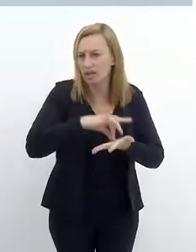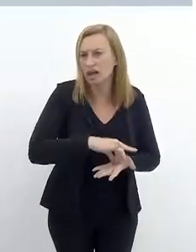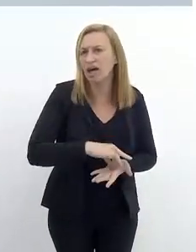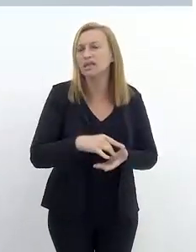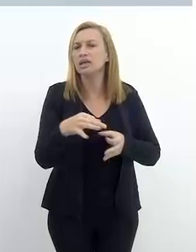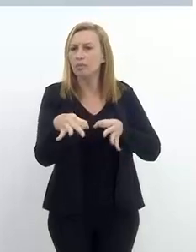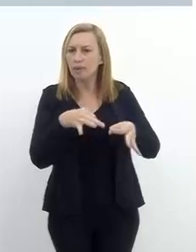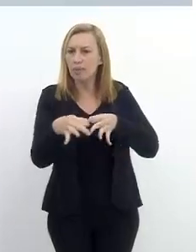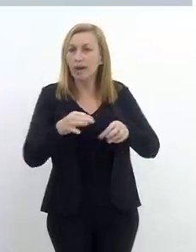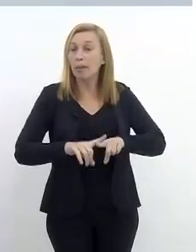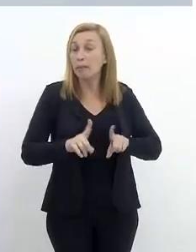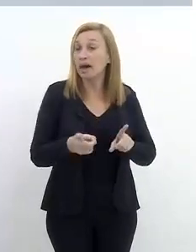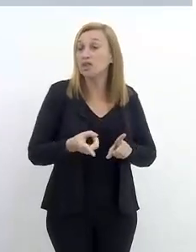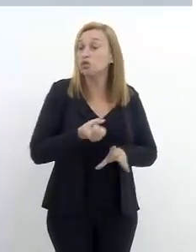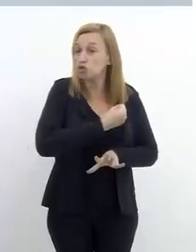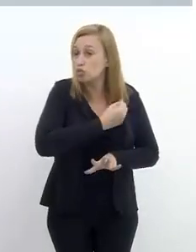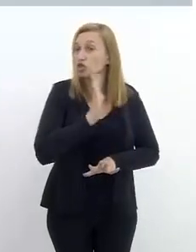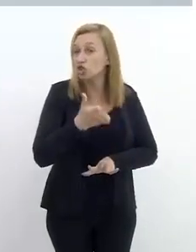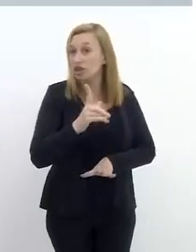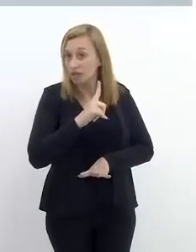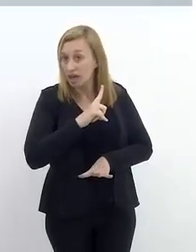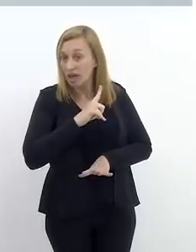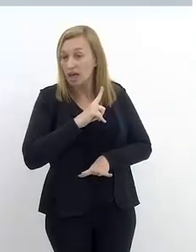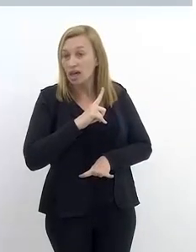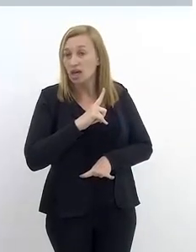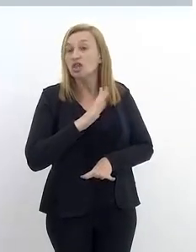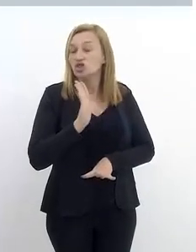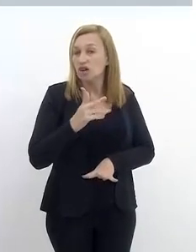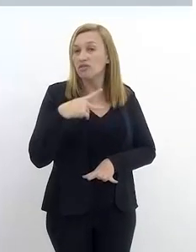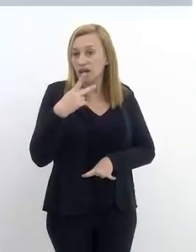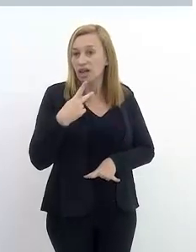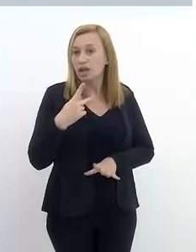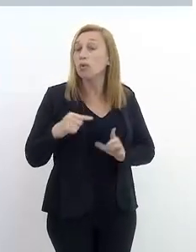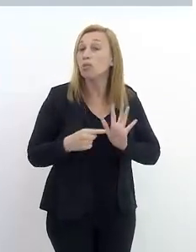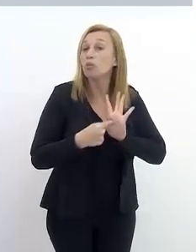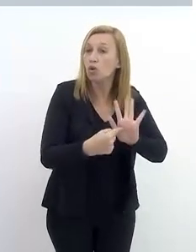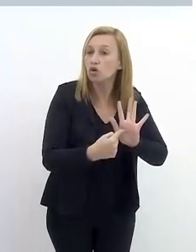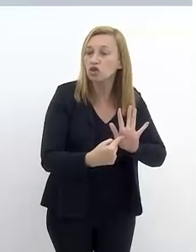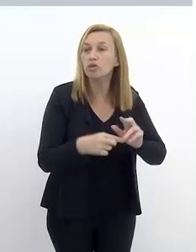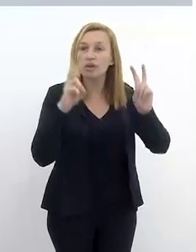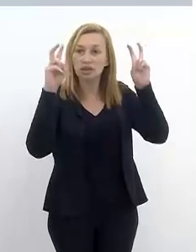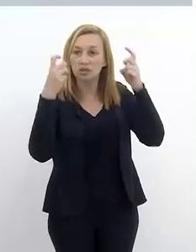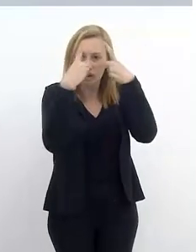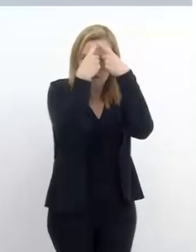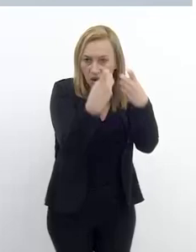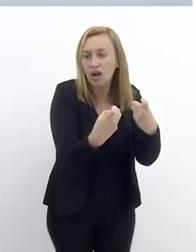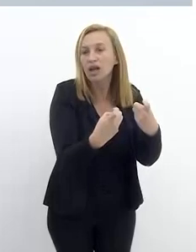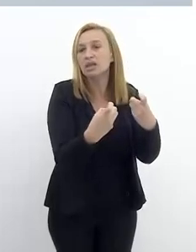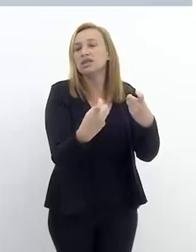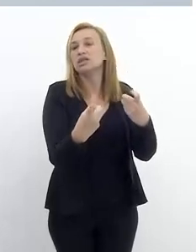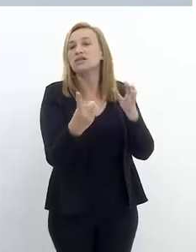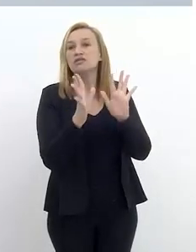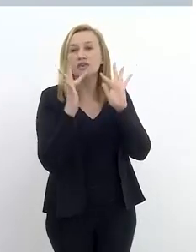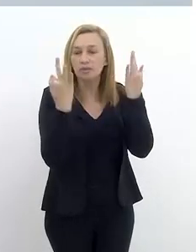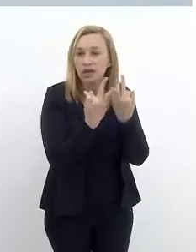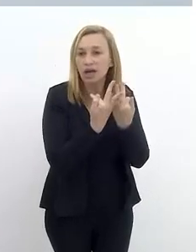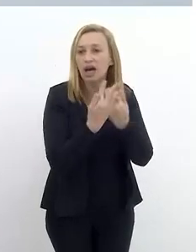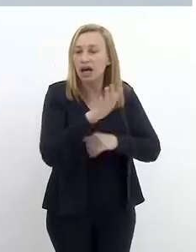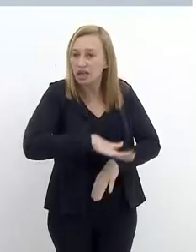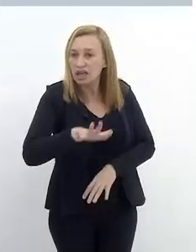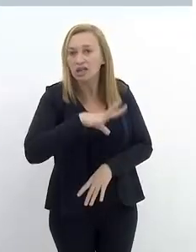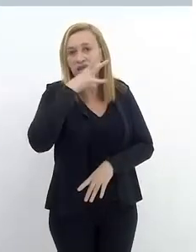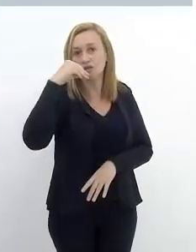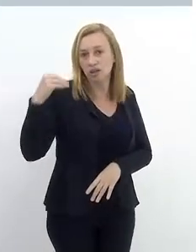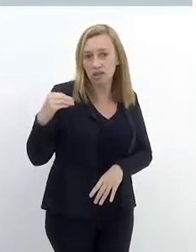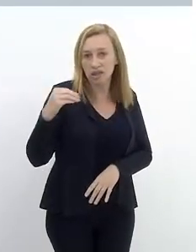realidade. Isso é algo que vem sendo feito, mas os dados que já existem, é o que eu falei, eles apontam para essa questão da violência intrafamiliar,